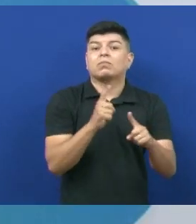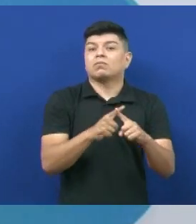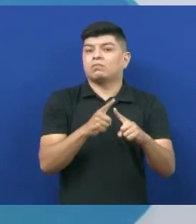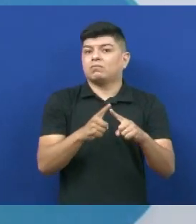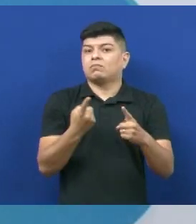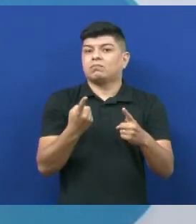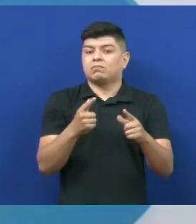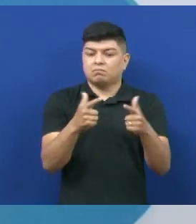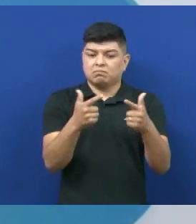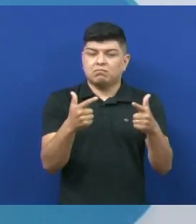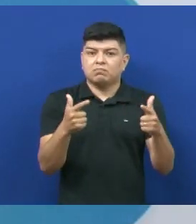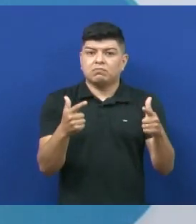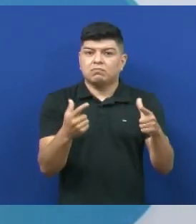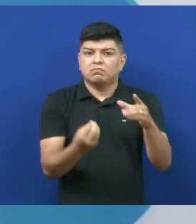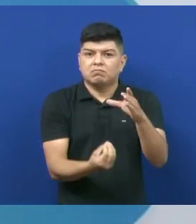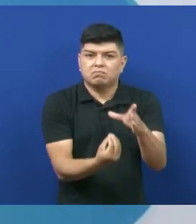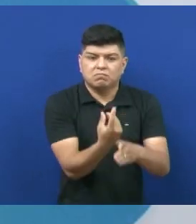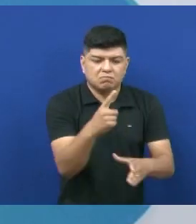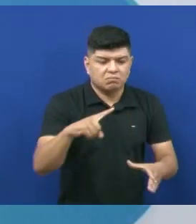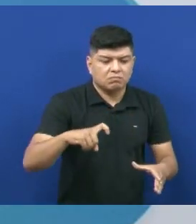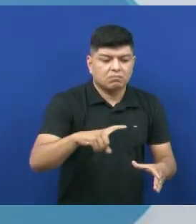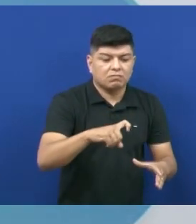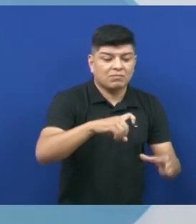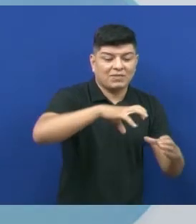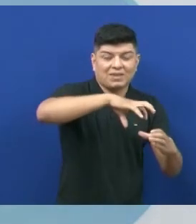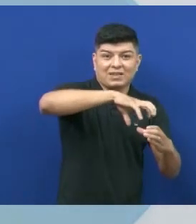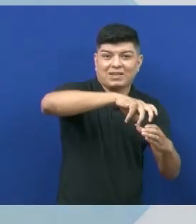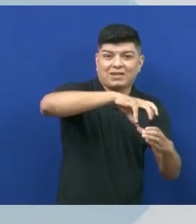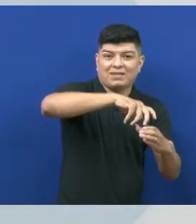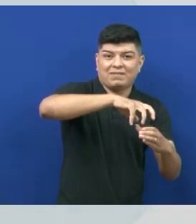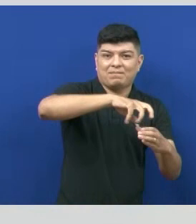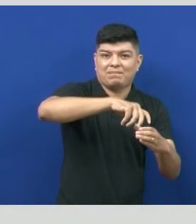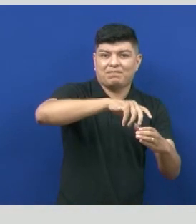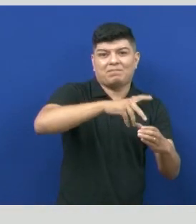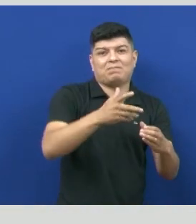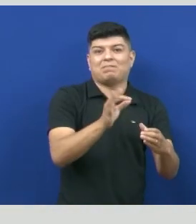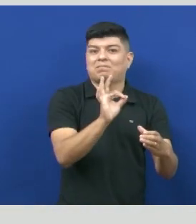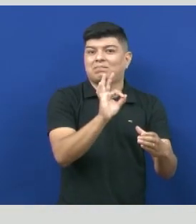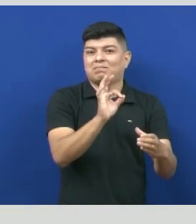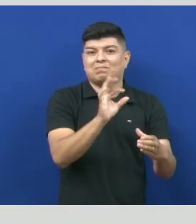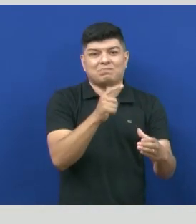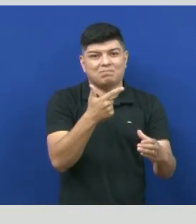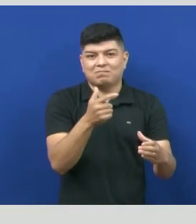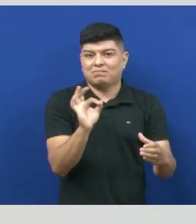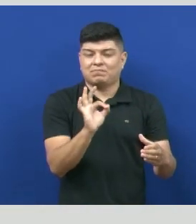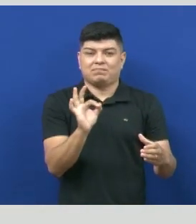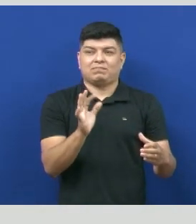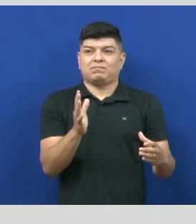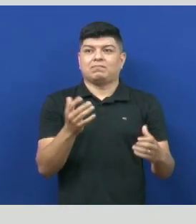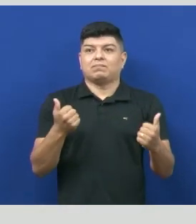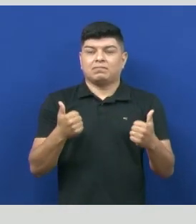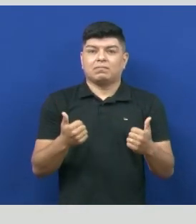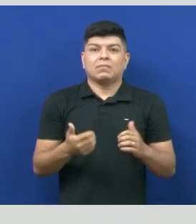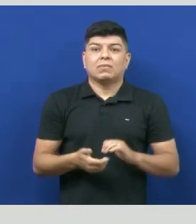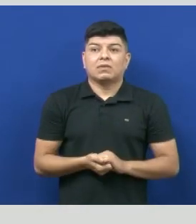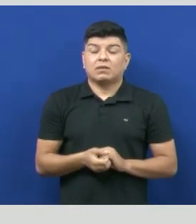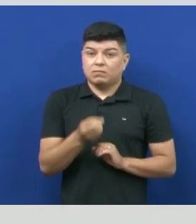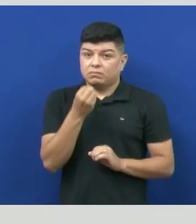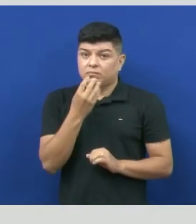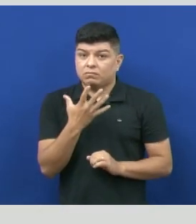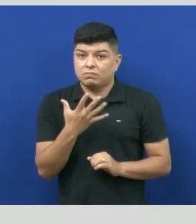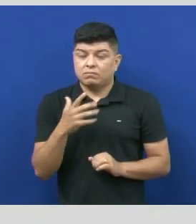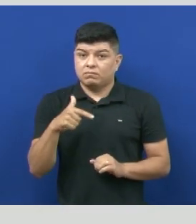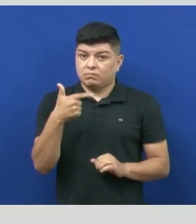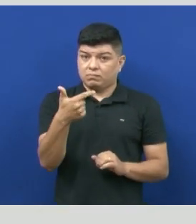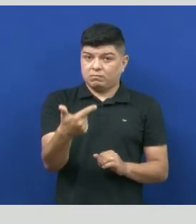quê? Não surgiam larvas na carne que estava dentro do pote fechado, certo? Bom, mas só que aí veio